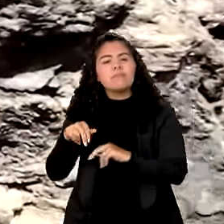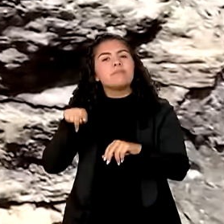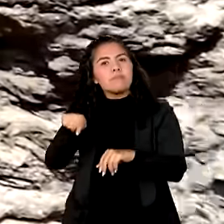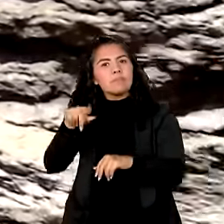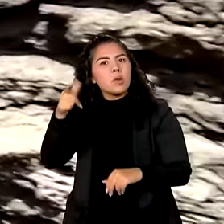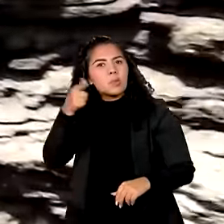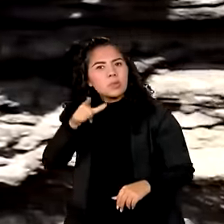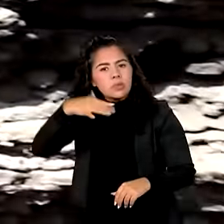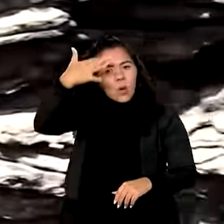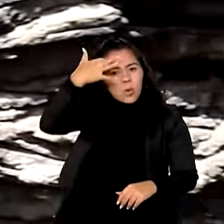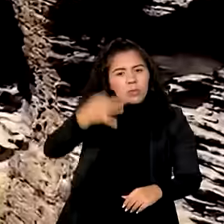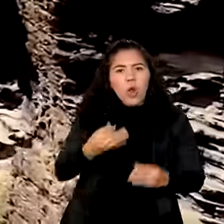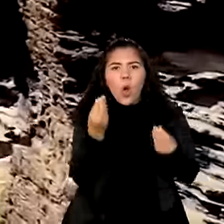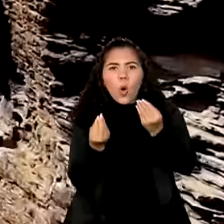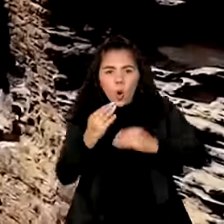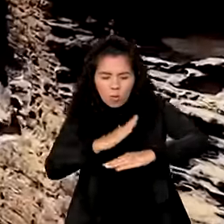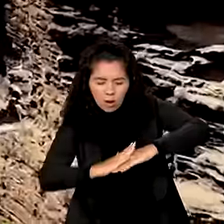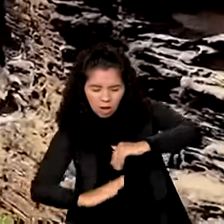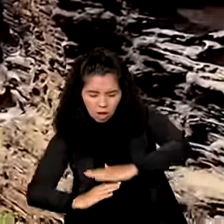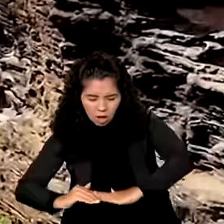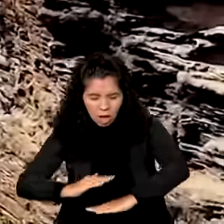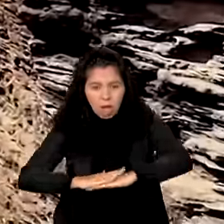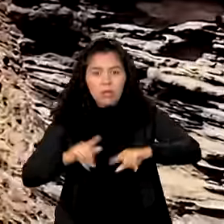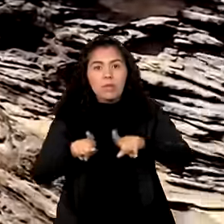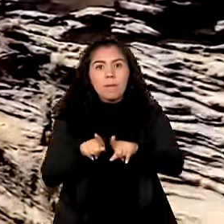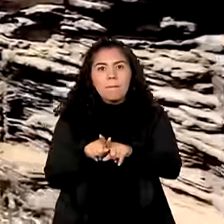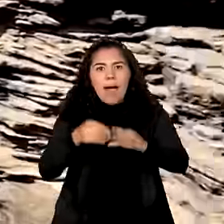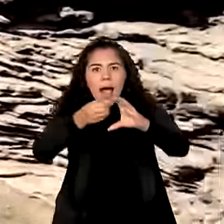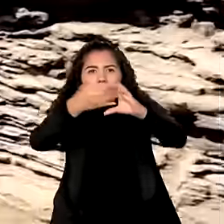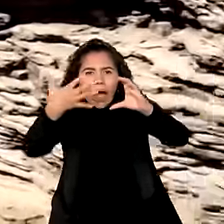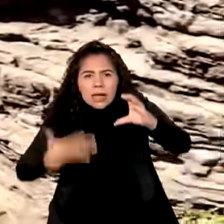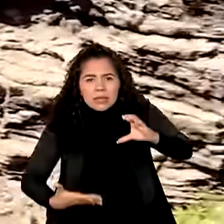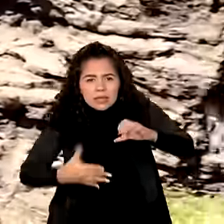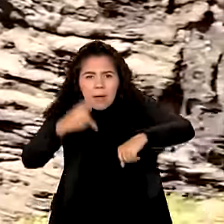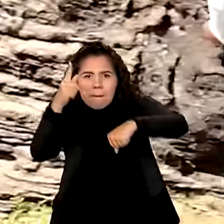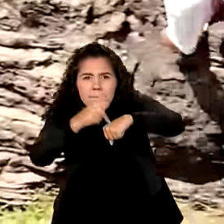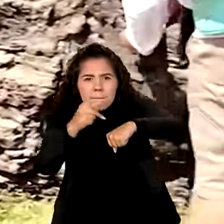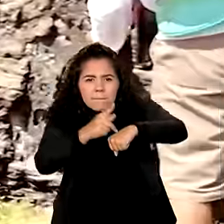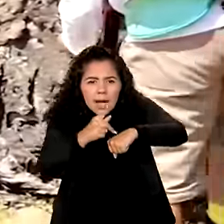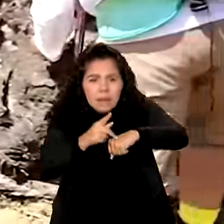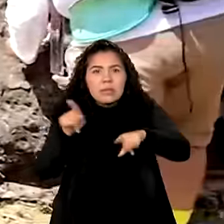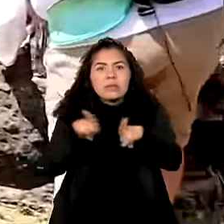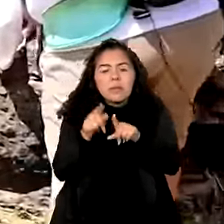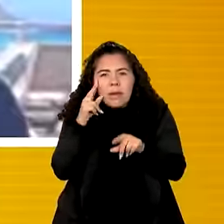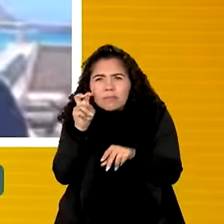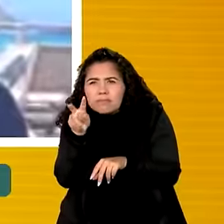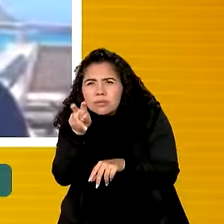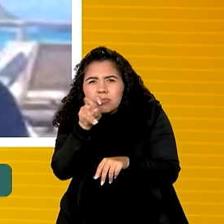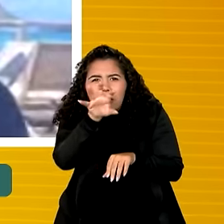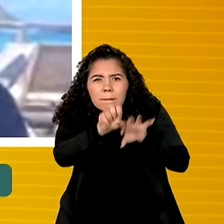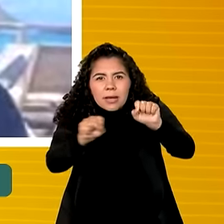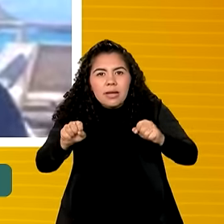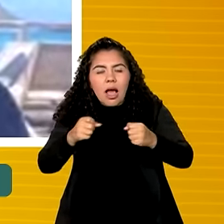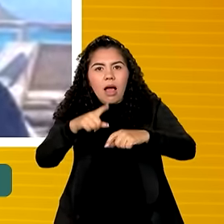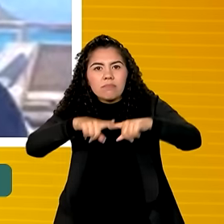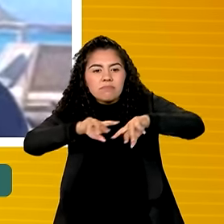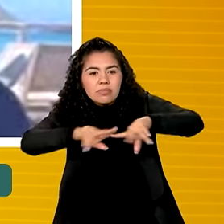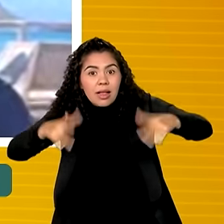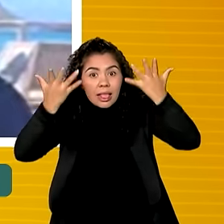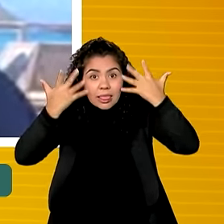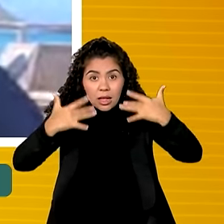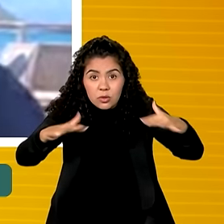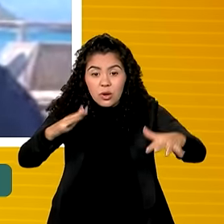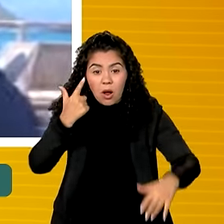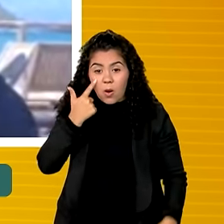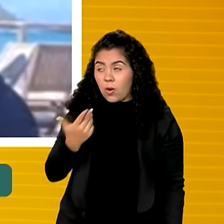a composição do solo, as características das rochas e identificar recursos naturais. O arquipélago de Fernando de